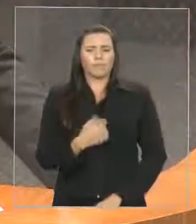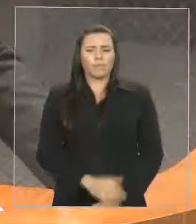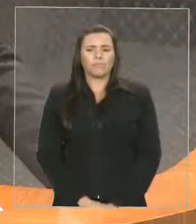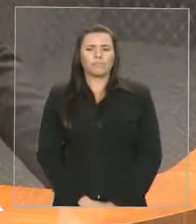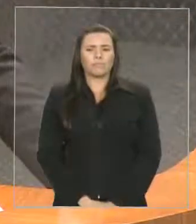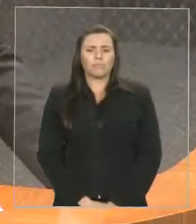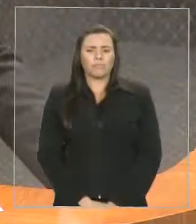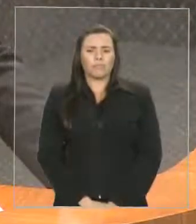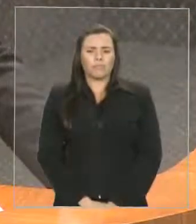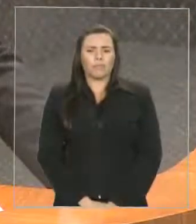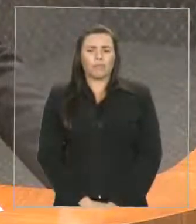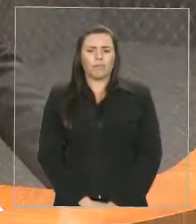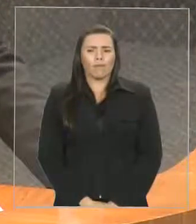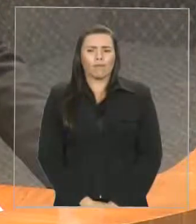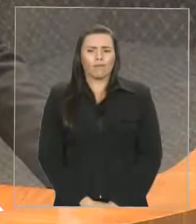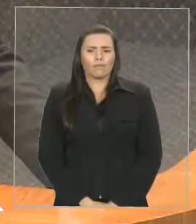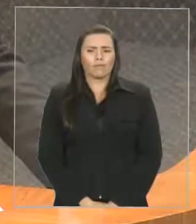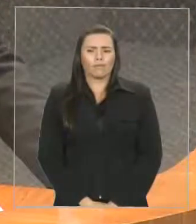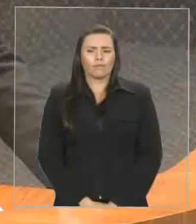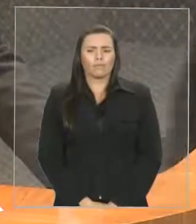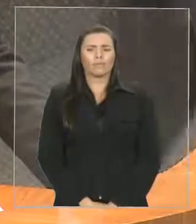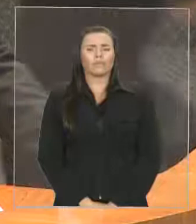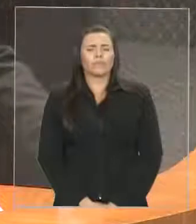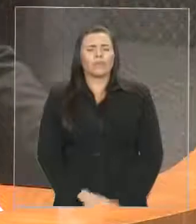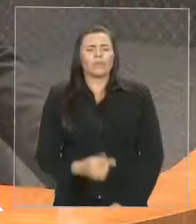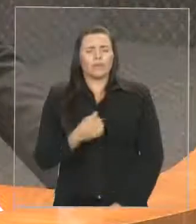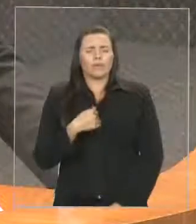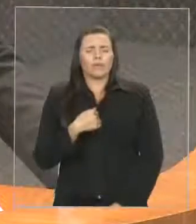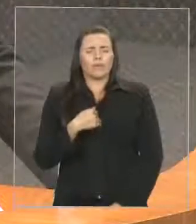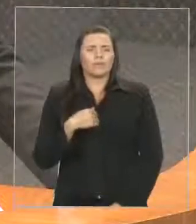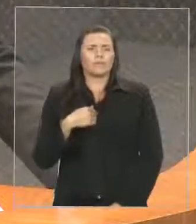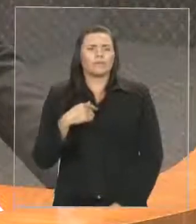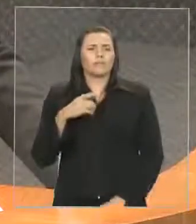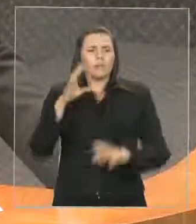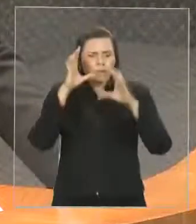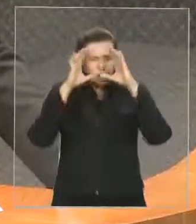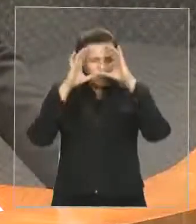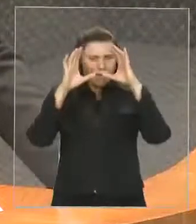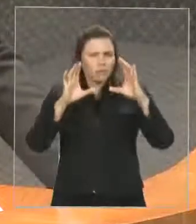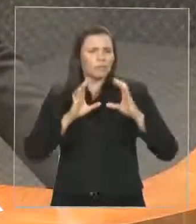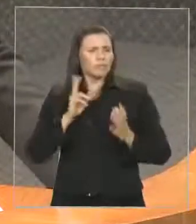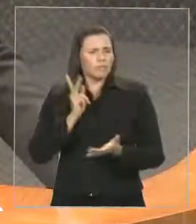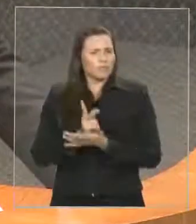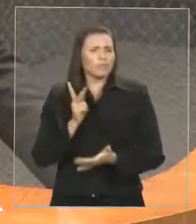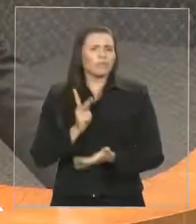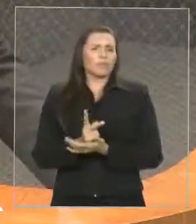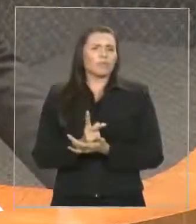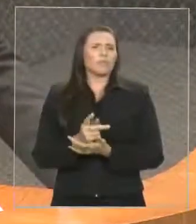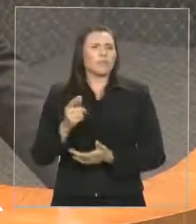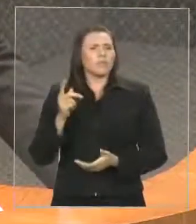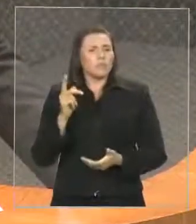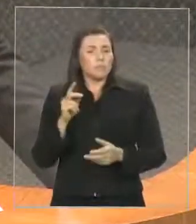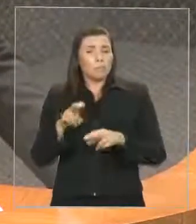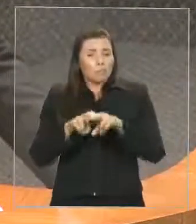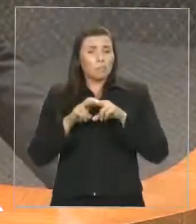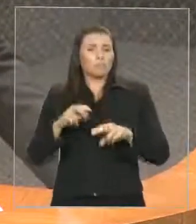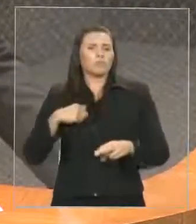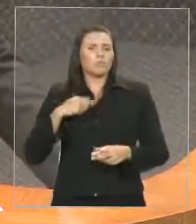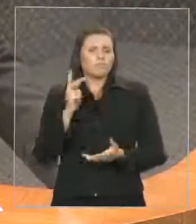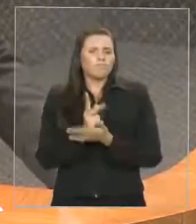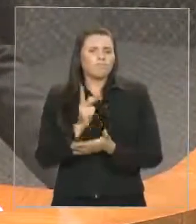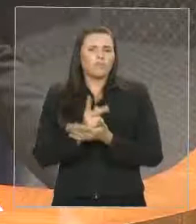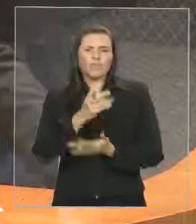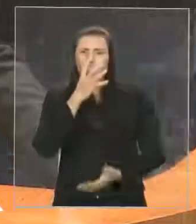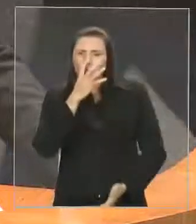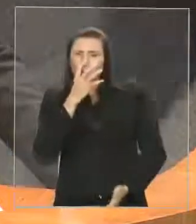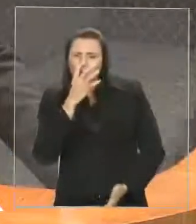deputados que mais tem atenção e respeito aos demais pares e procuro ficar atento ao pronunciamento de cada deputado, de cada